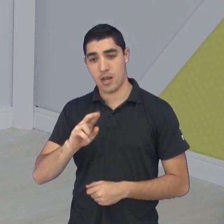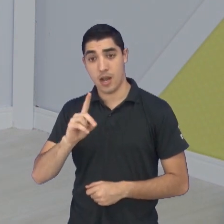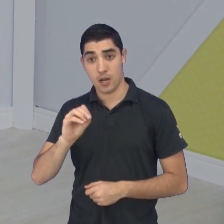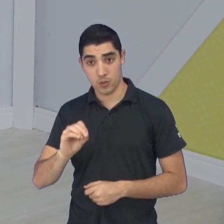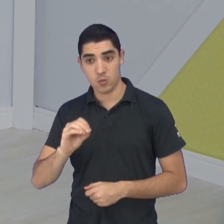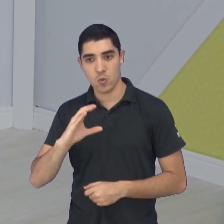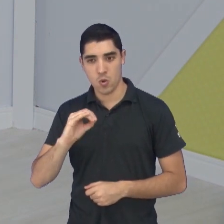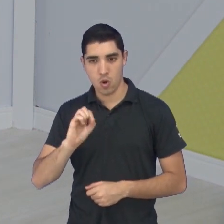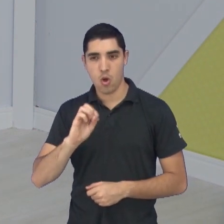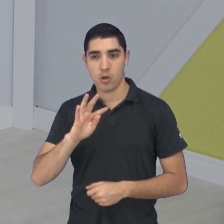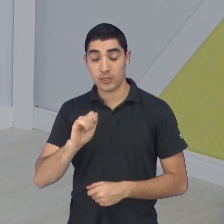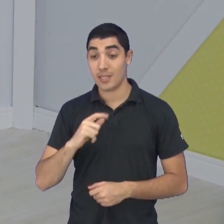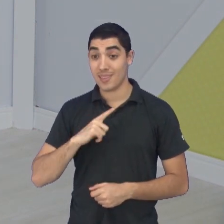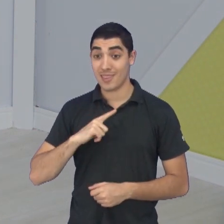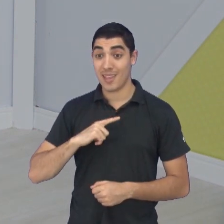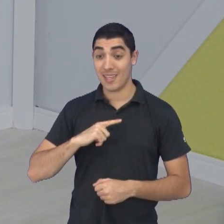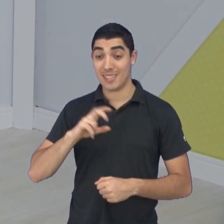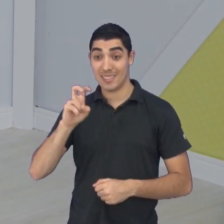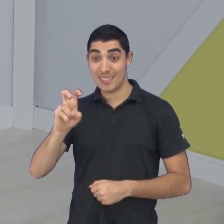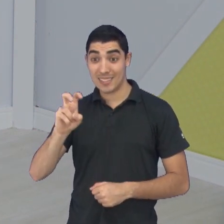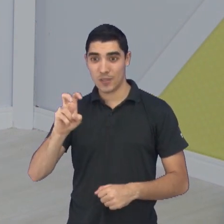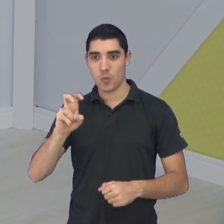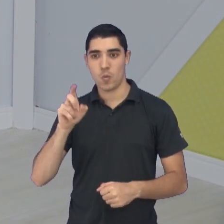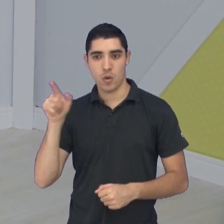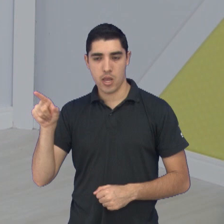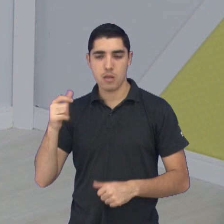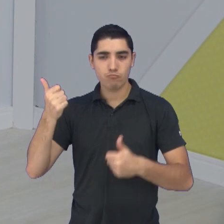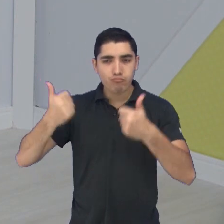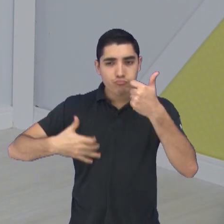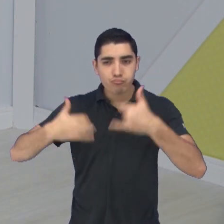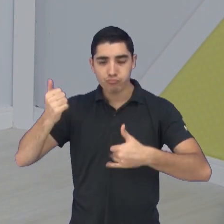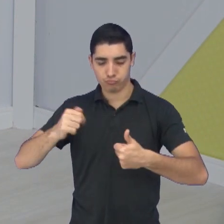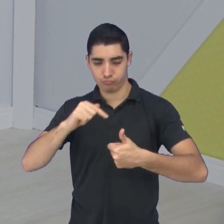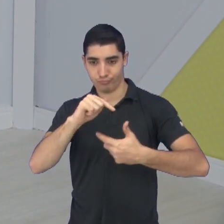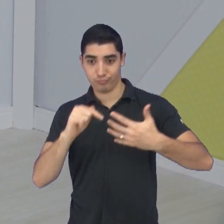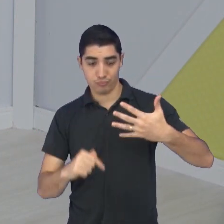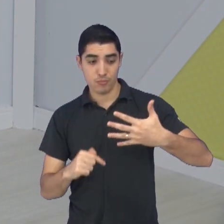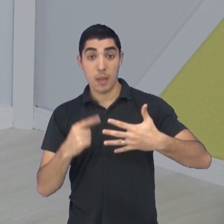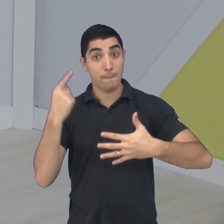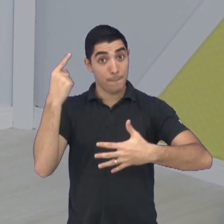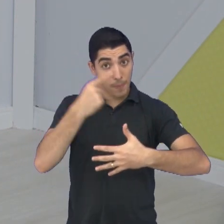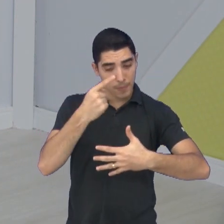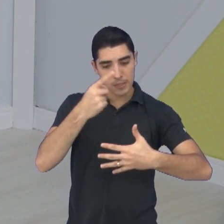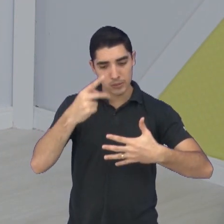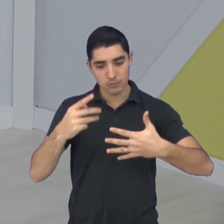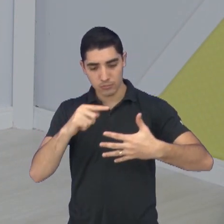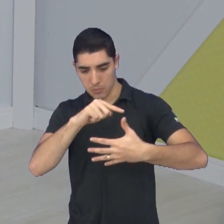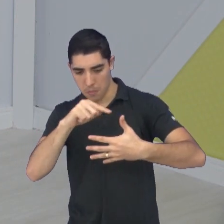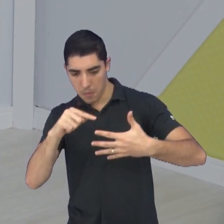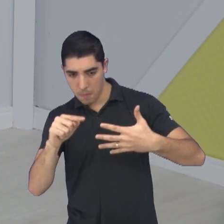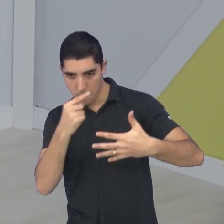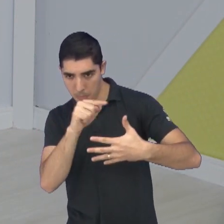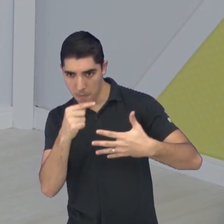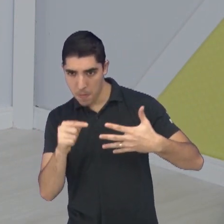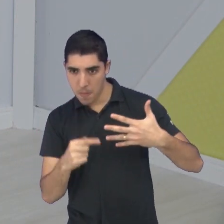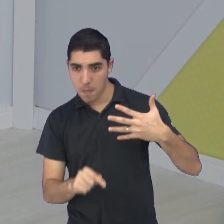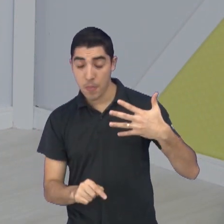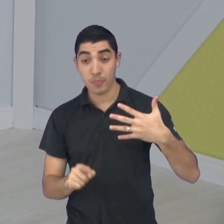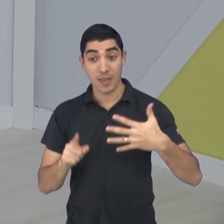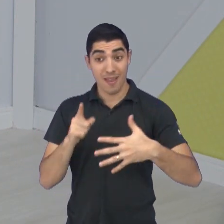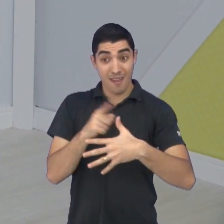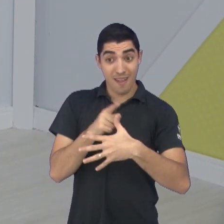cinco falas do Ricardo Costa por ordem cronológica daquilo que foi perguntado para ele durante a coletiva. E a primeira resposta do Ricardo, ele